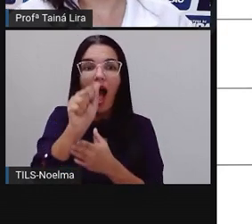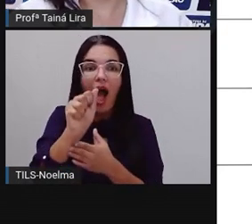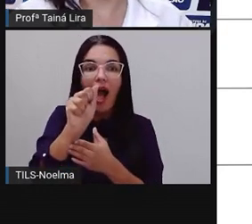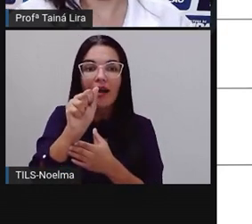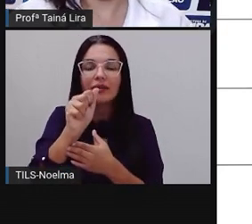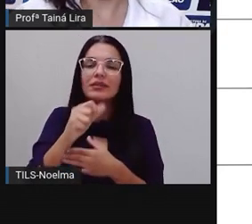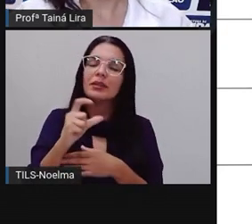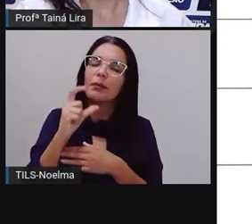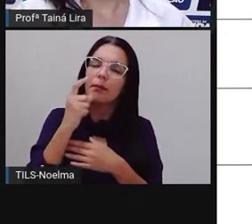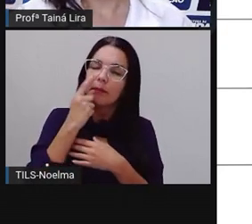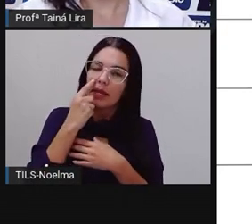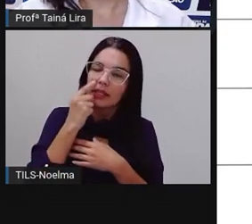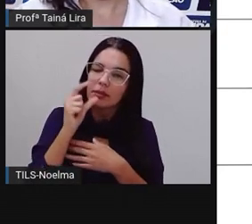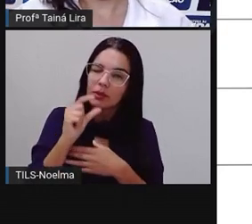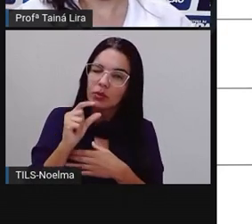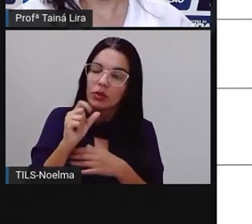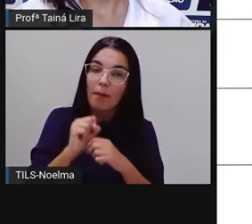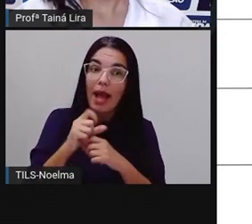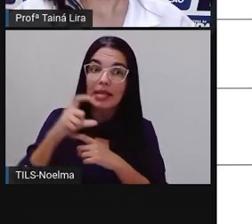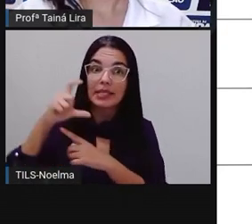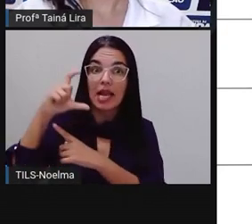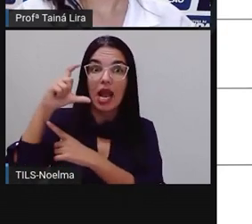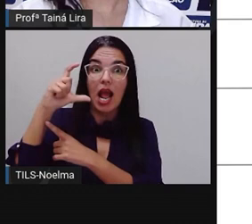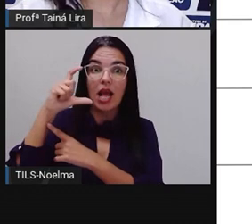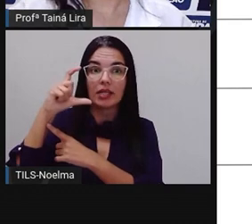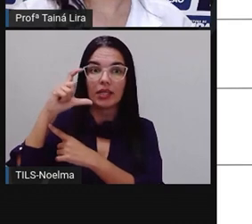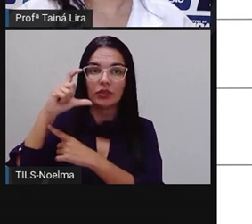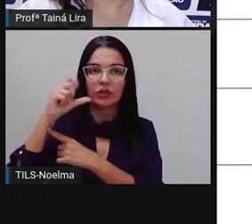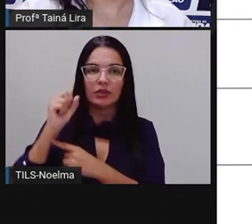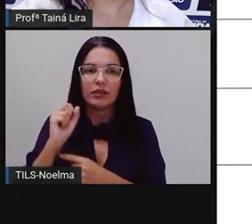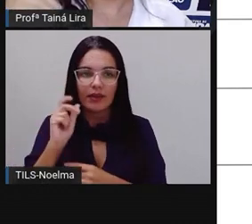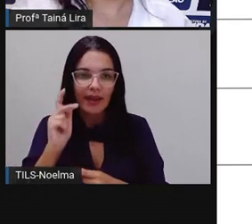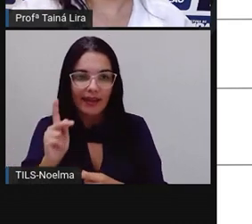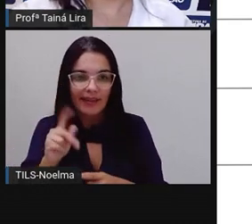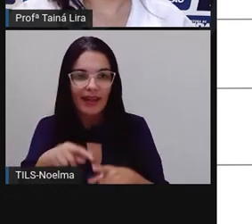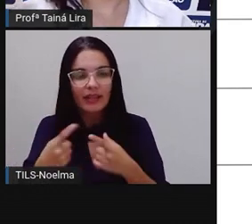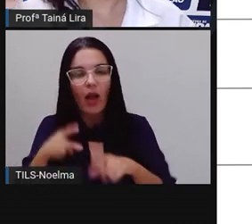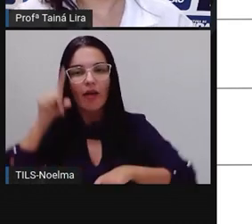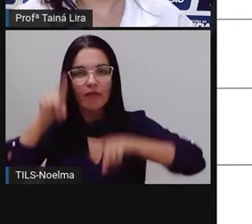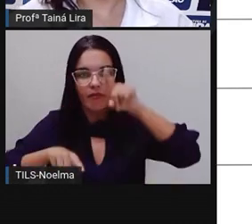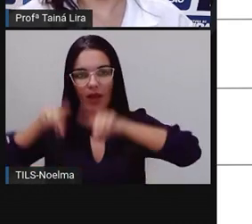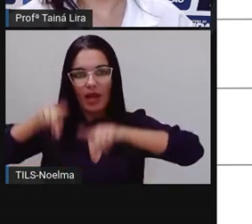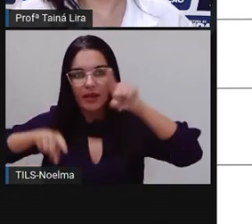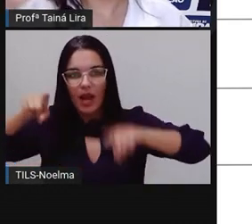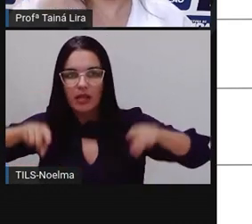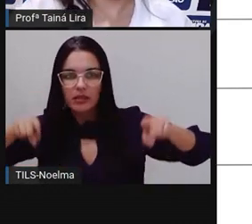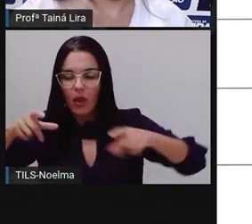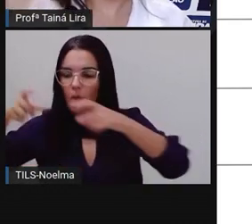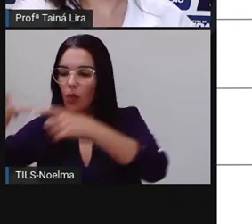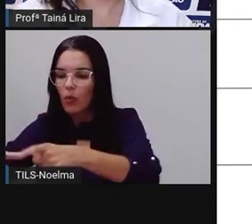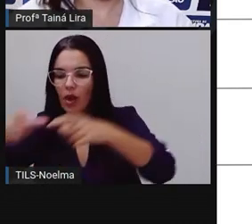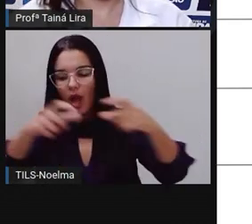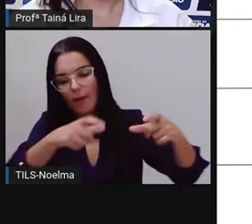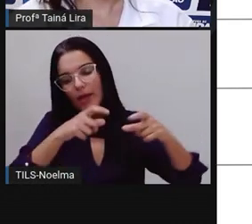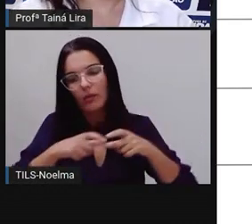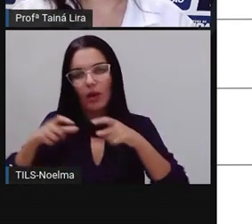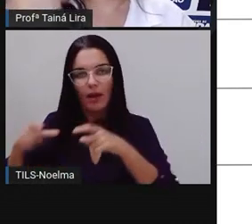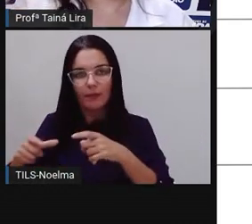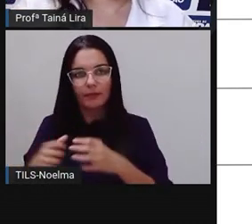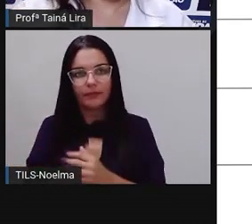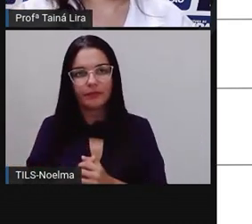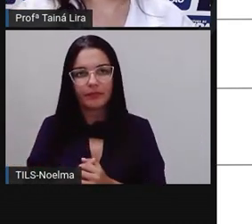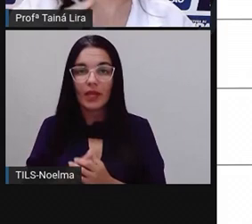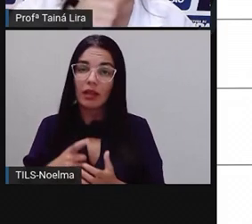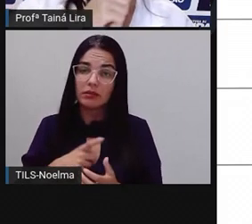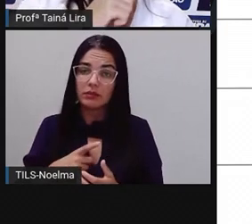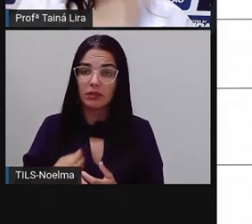minúsculo, né? Só que ele é maior. Então, isso é uma variação que pode acontecer de lugar para lugar. Existem